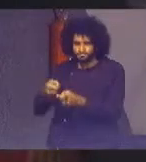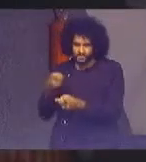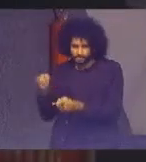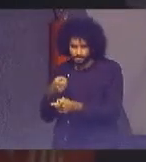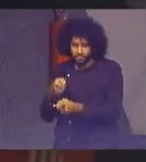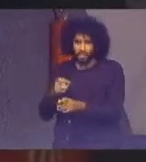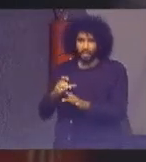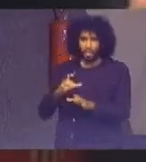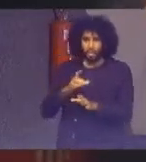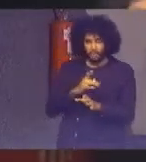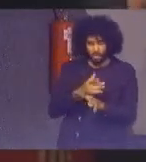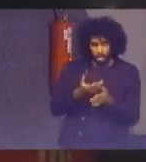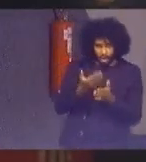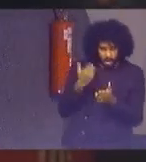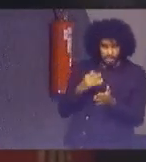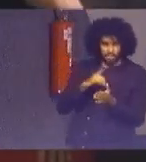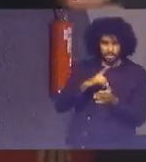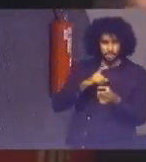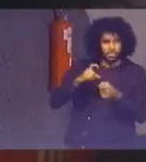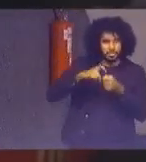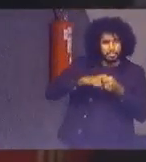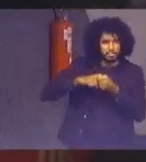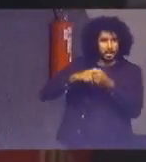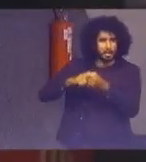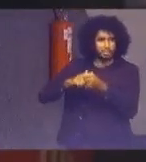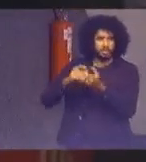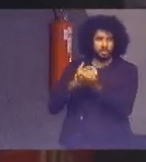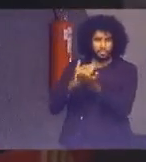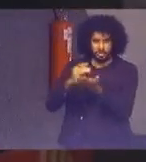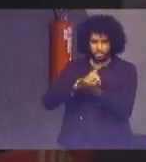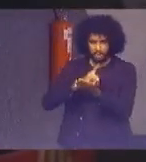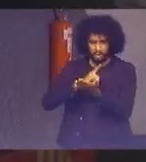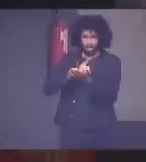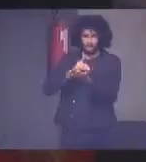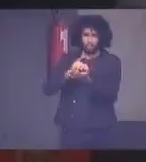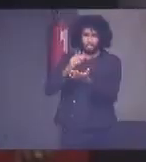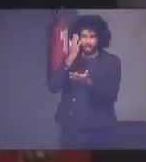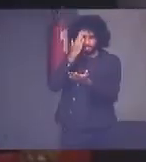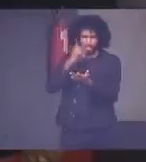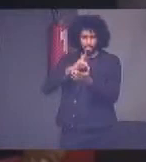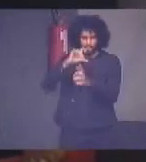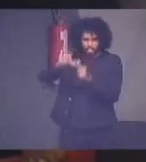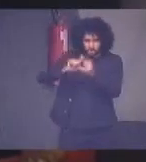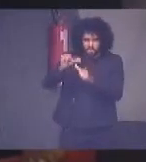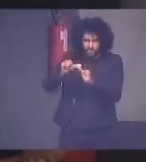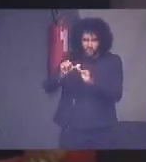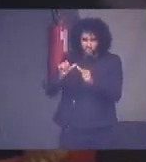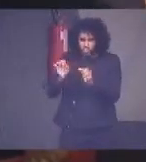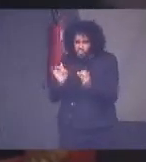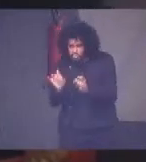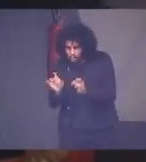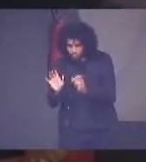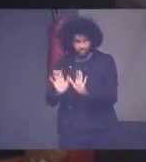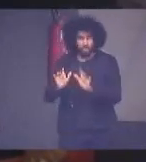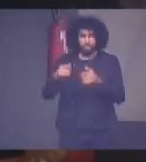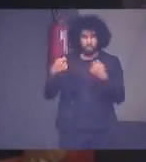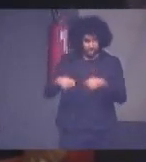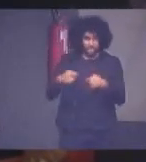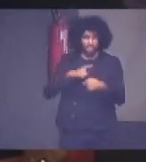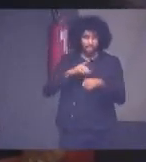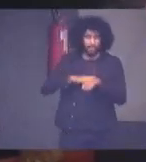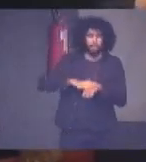desenvolvendo entre nós, já o que nós chamamos de convertidos, ela não é mais suficiente. Nós precisamos, sim,